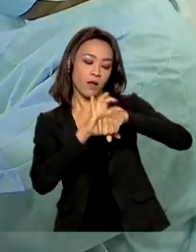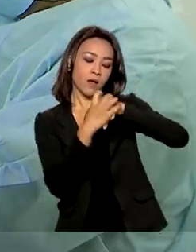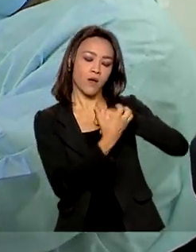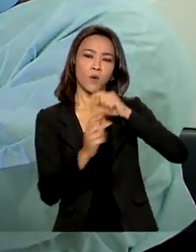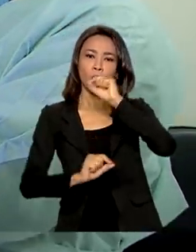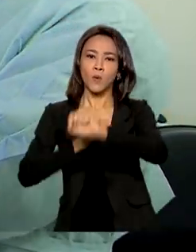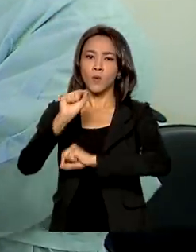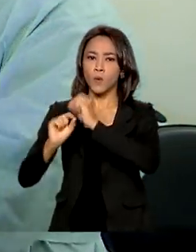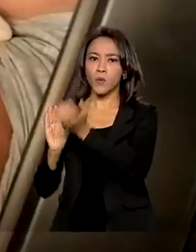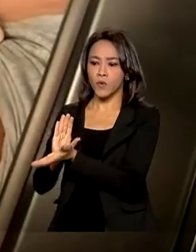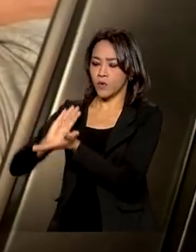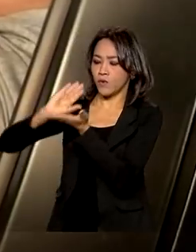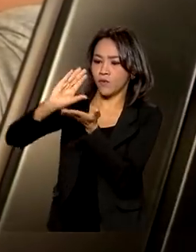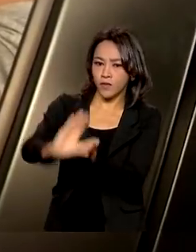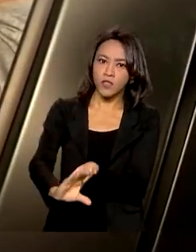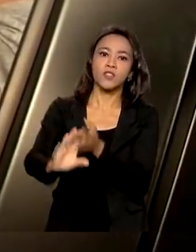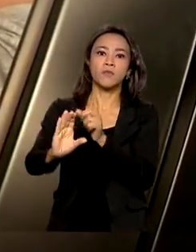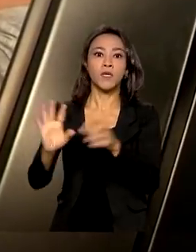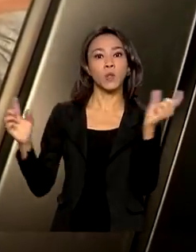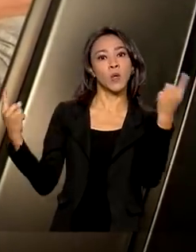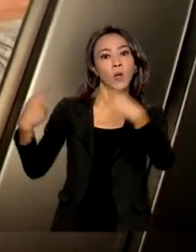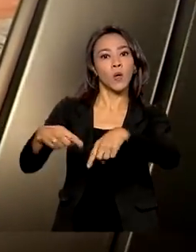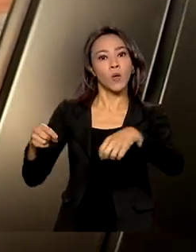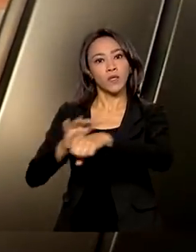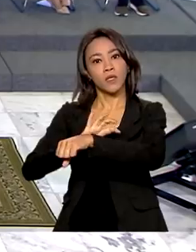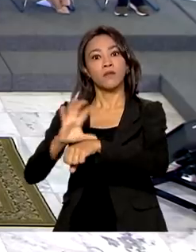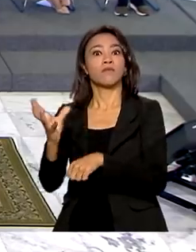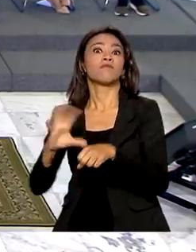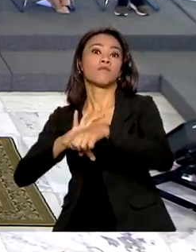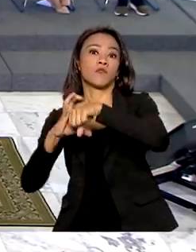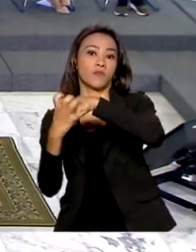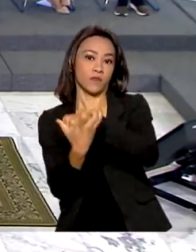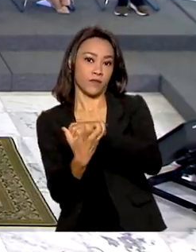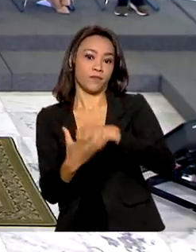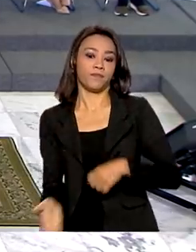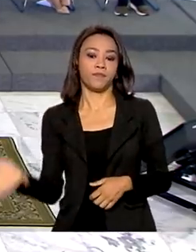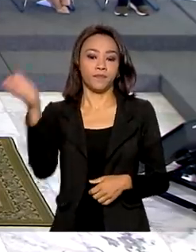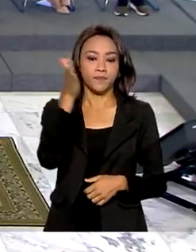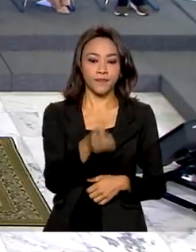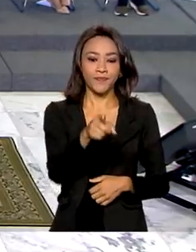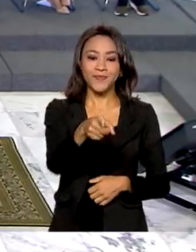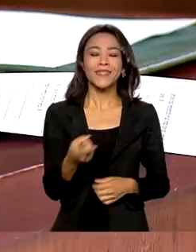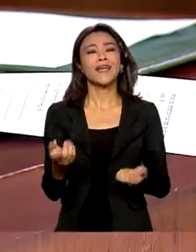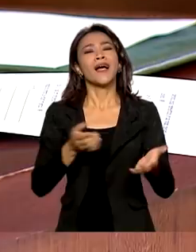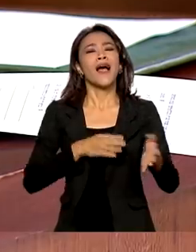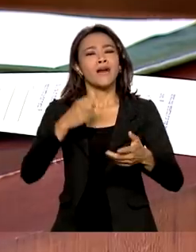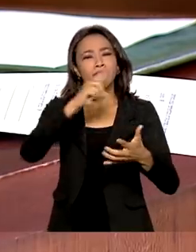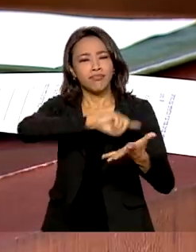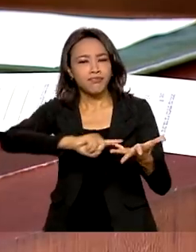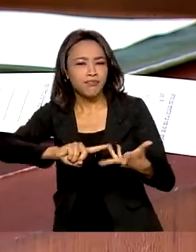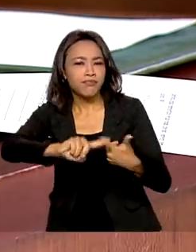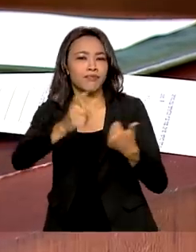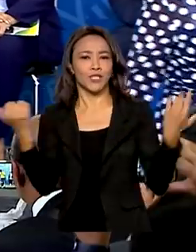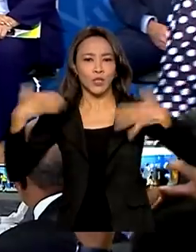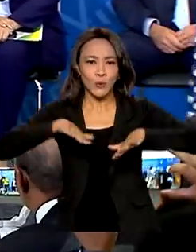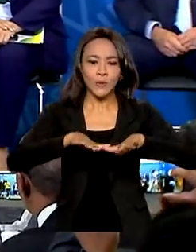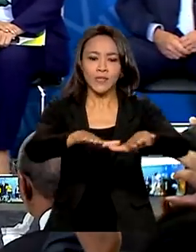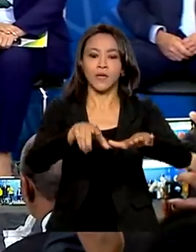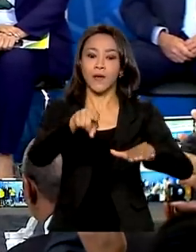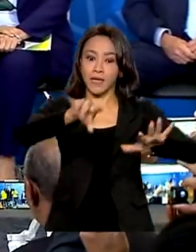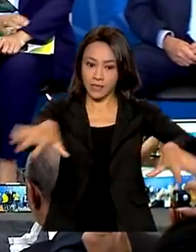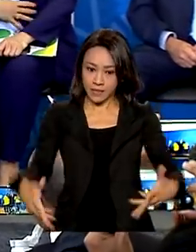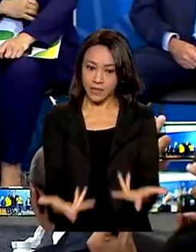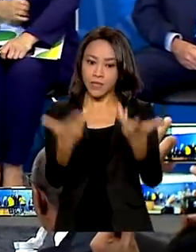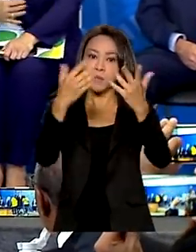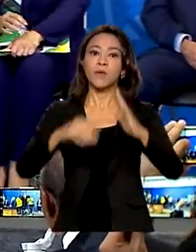investimentos na vacinação contra a Covid-19. Ações de inclusão da pessoa com deficiência. Cerimônia no Palácio do